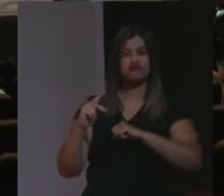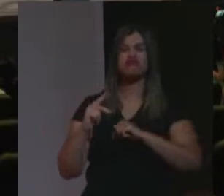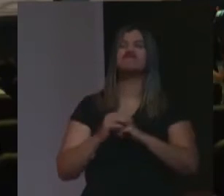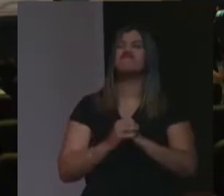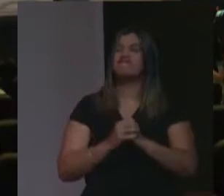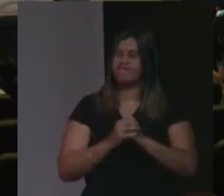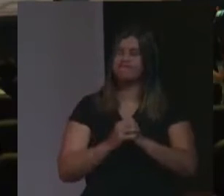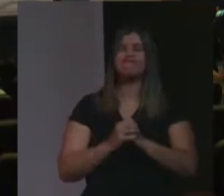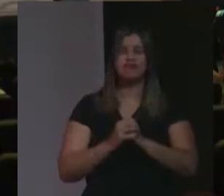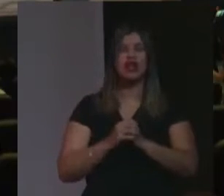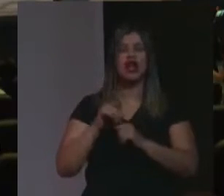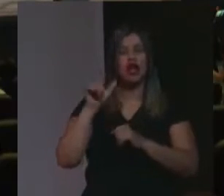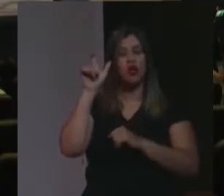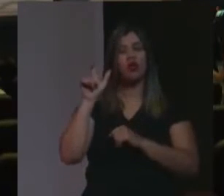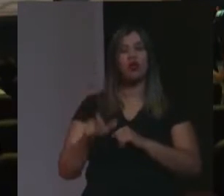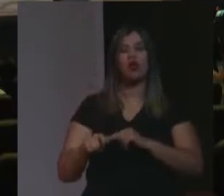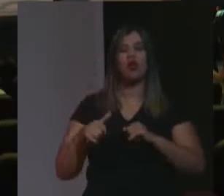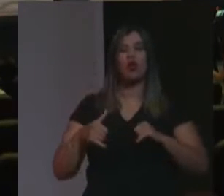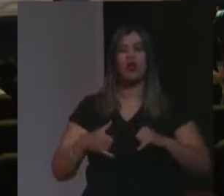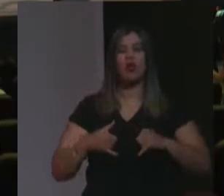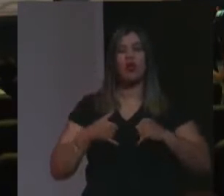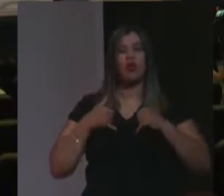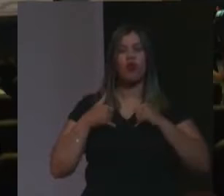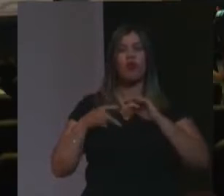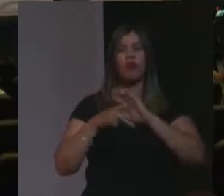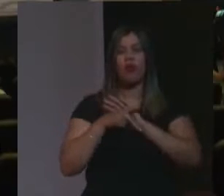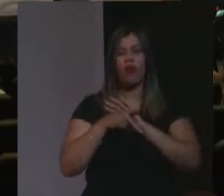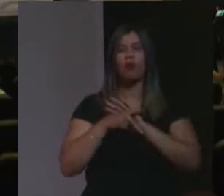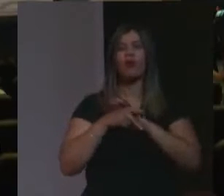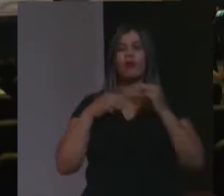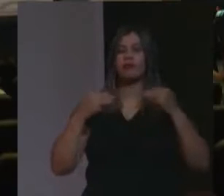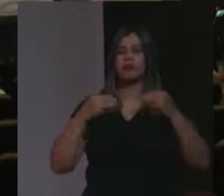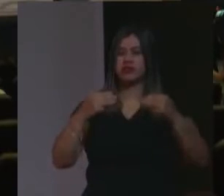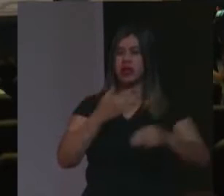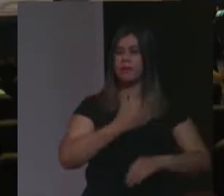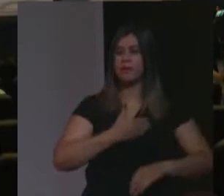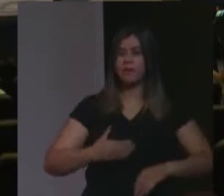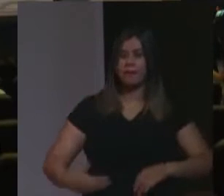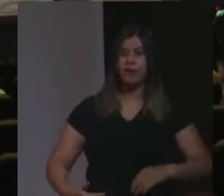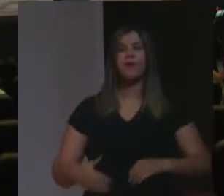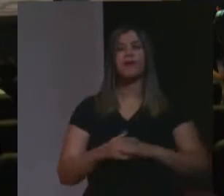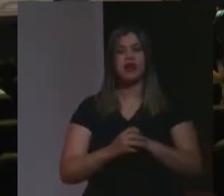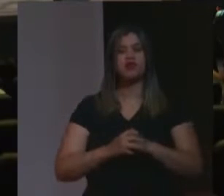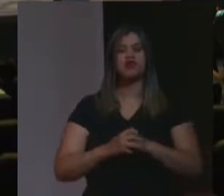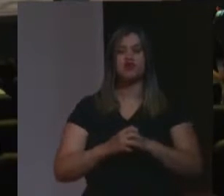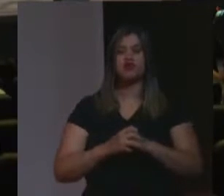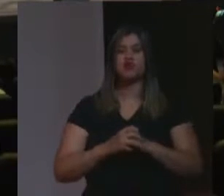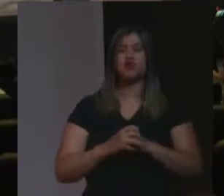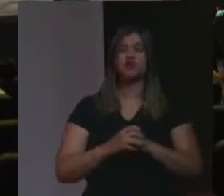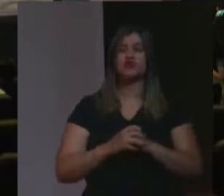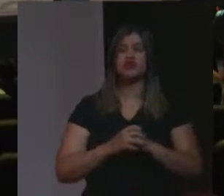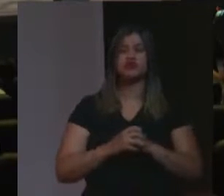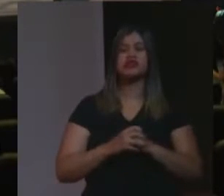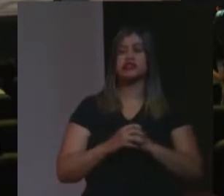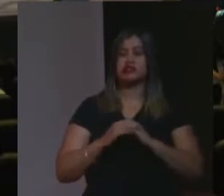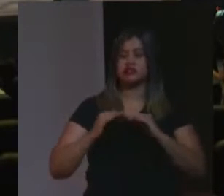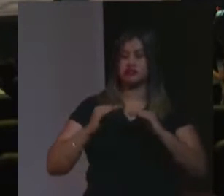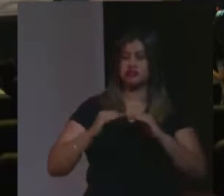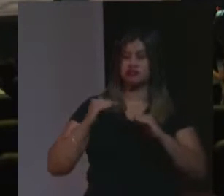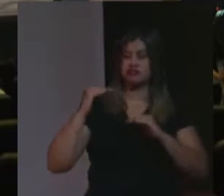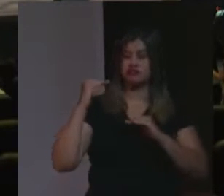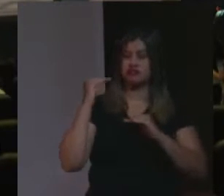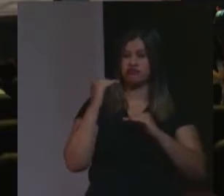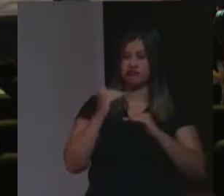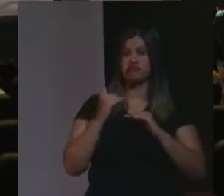Excelência honrou o órgão do Ministério Público Federal, galgou os mais altos degraus dessa importante